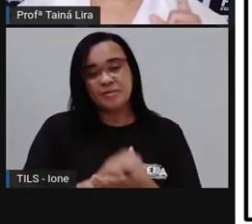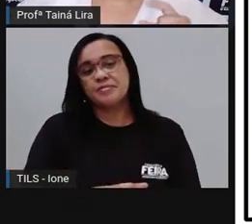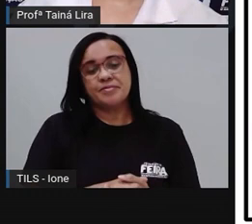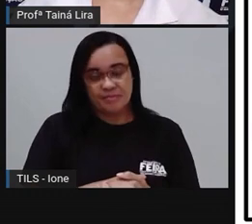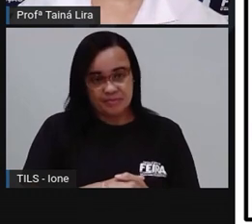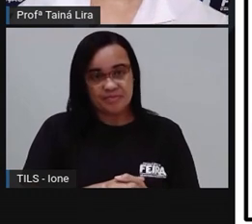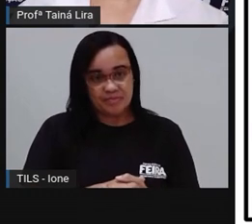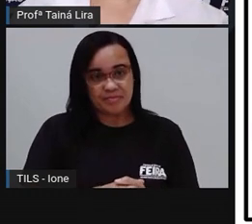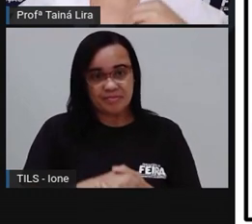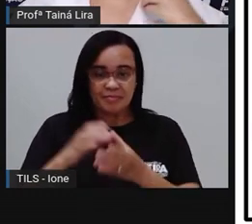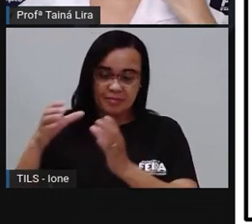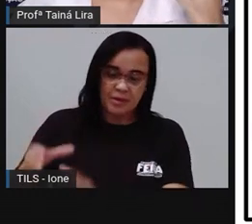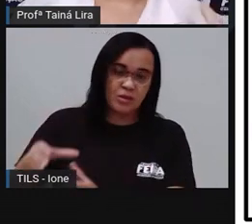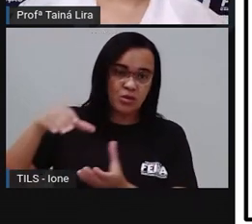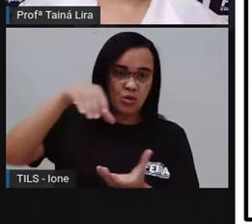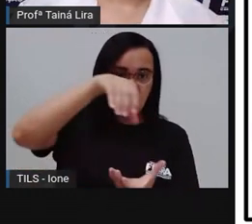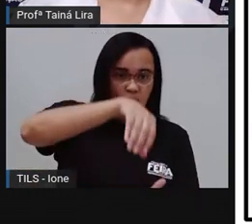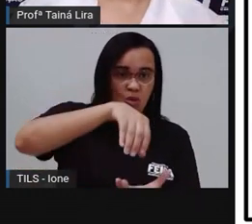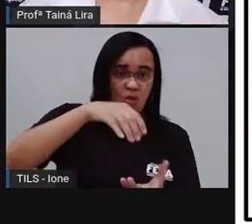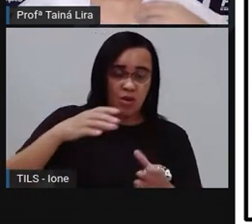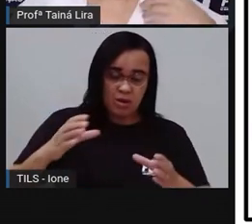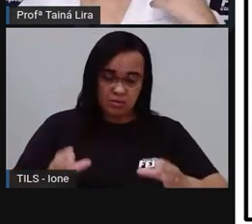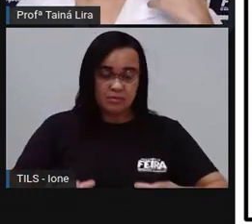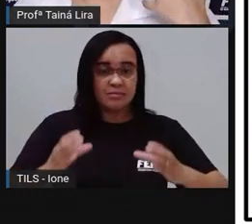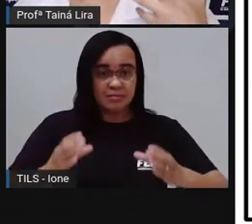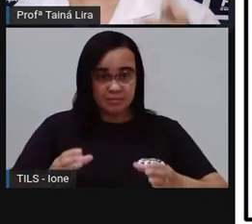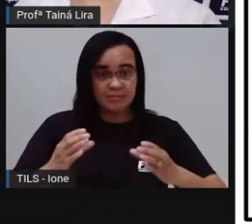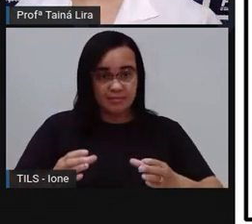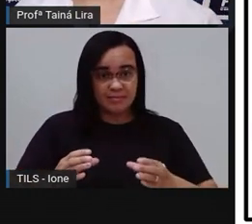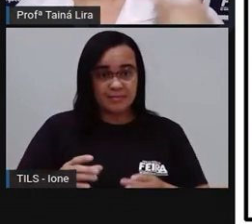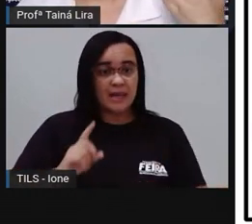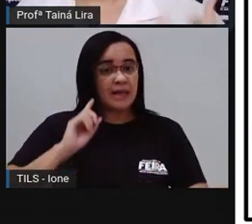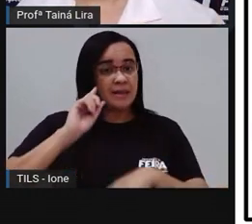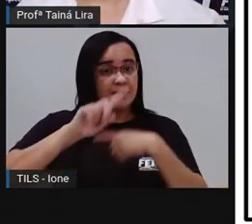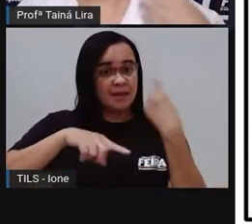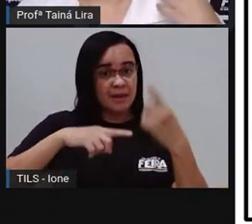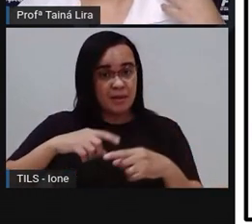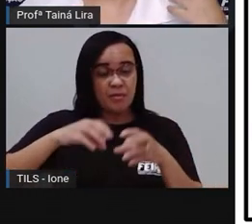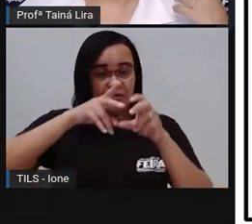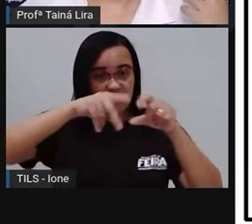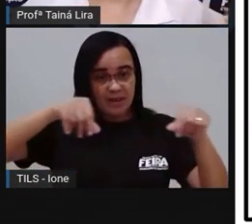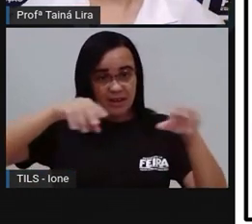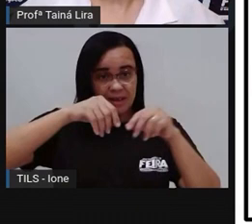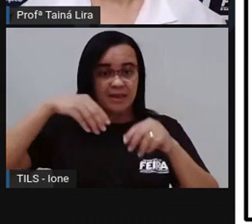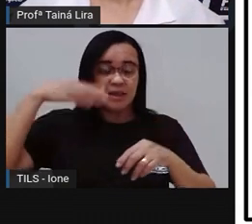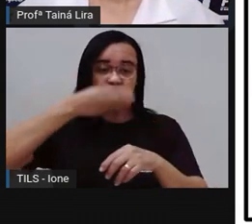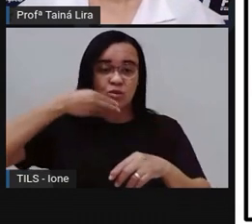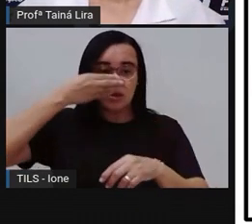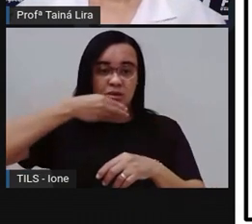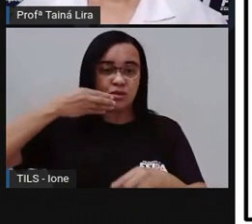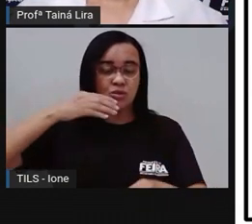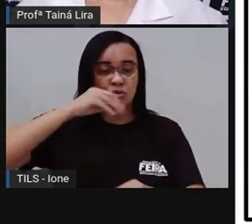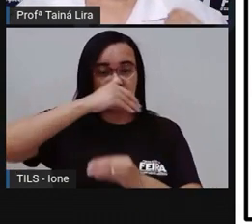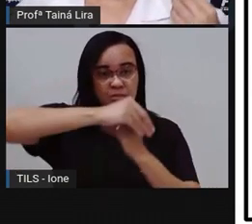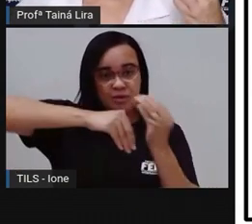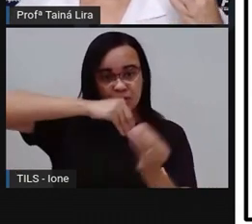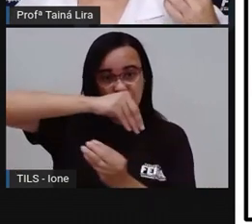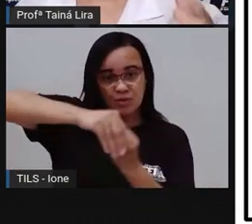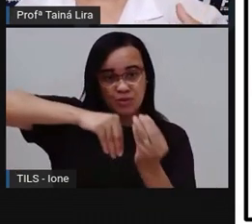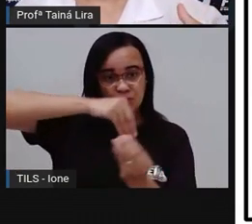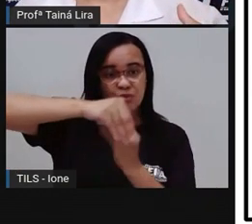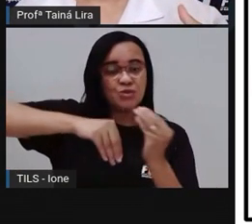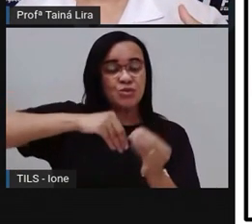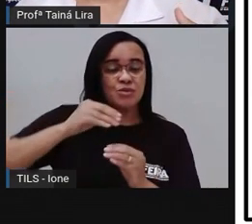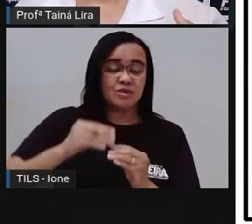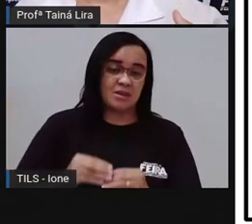Muito bem, colocar esse creme em uma vasilha. Não é verdade? Acrescentar ali farinha e o açúcar, né? E, por